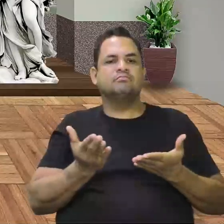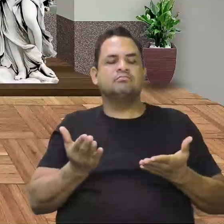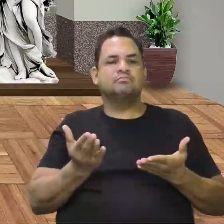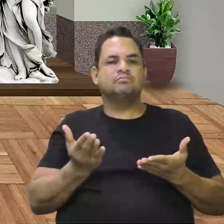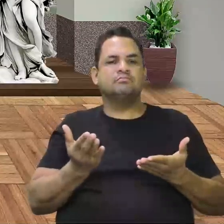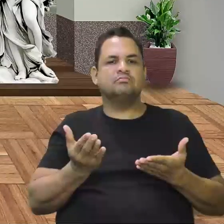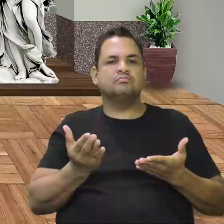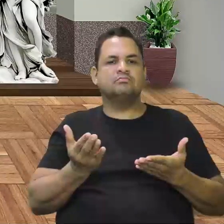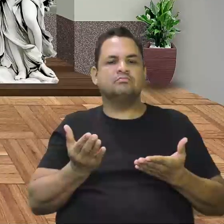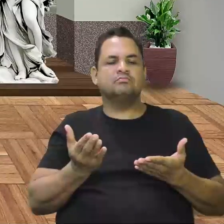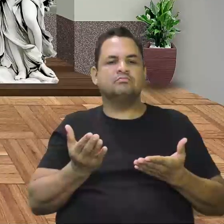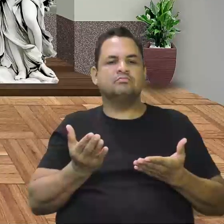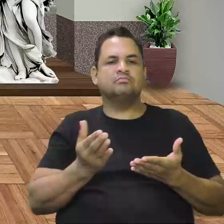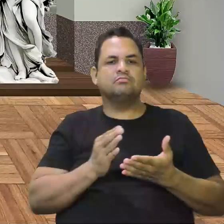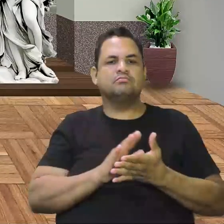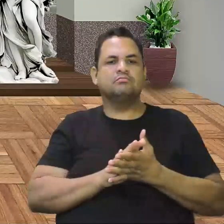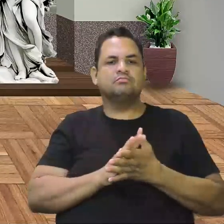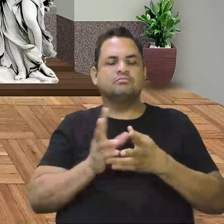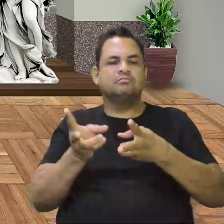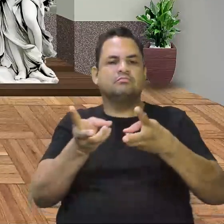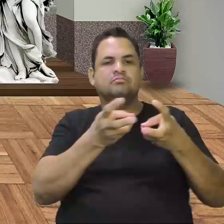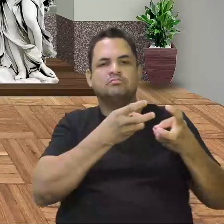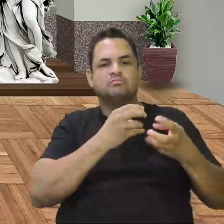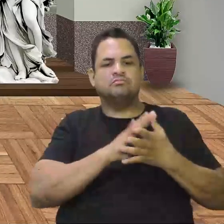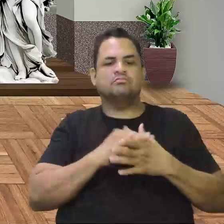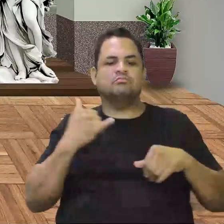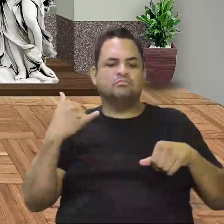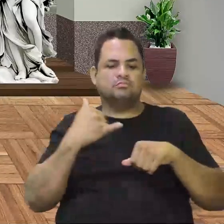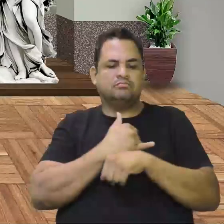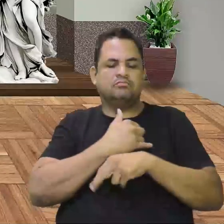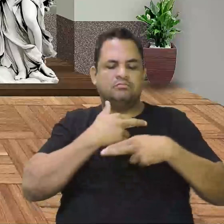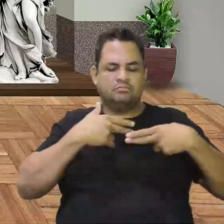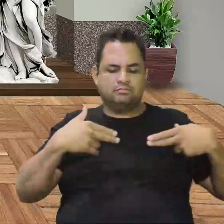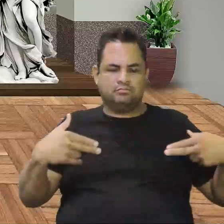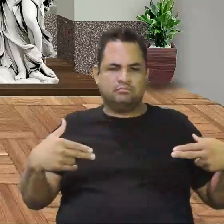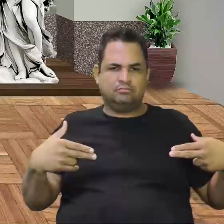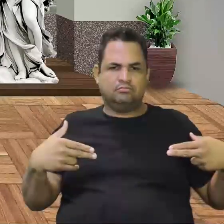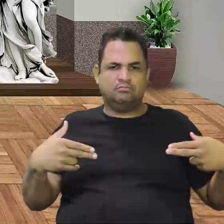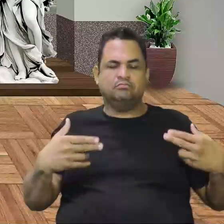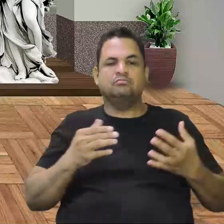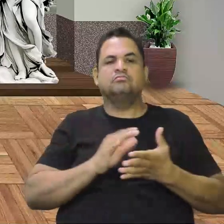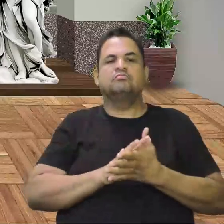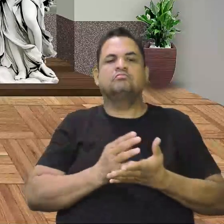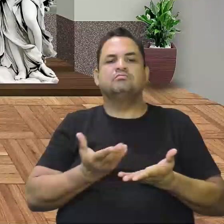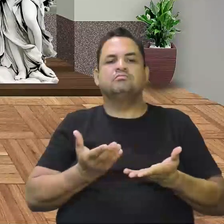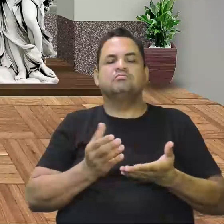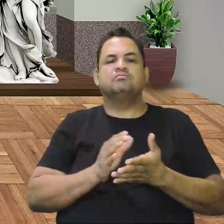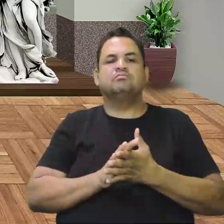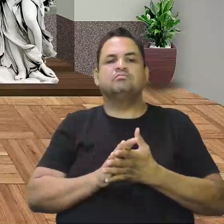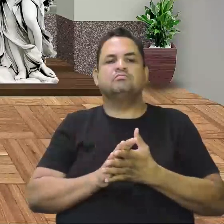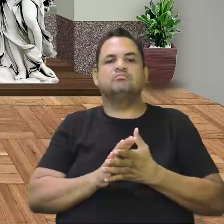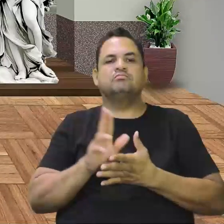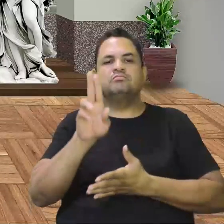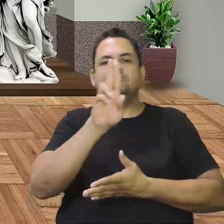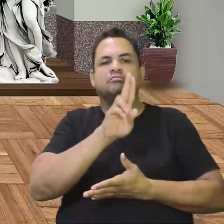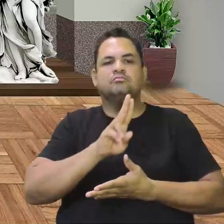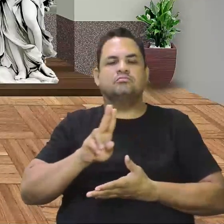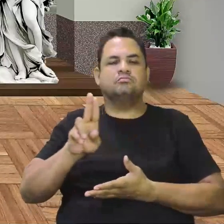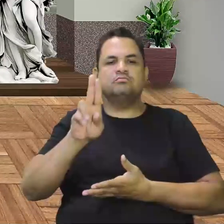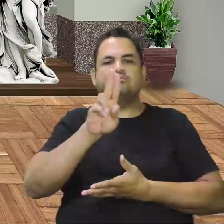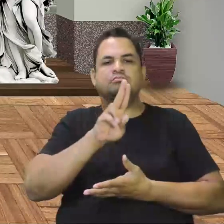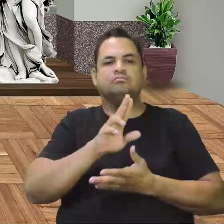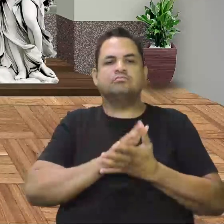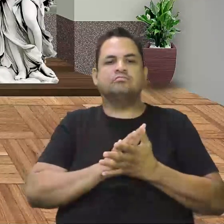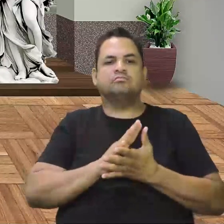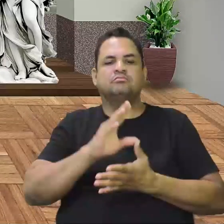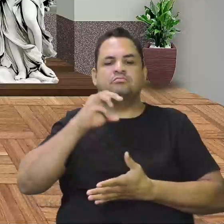a exploração mineradora. Aonde eles vão utilizar a